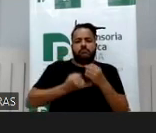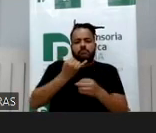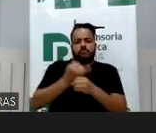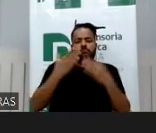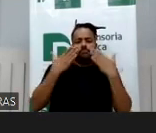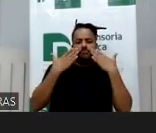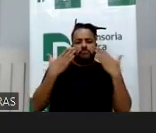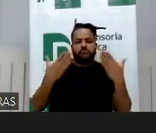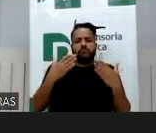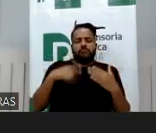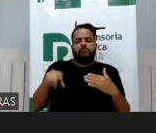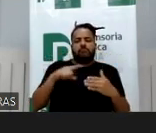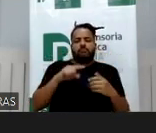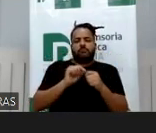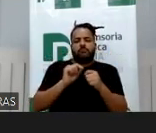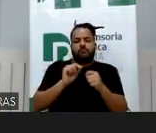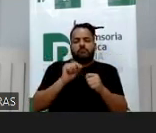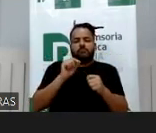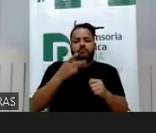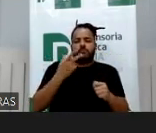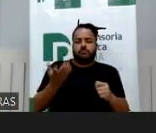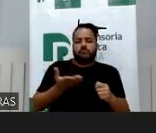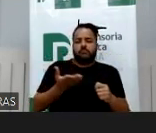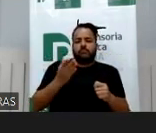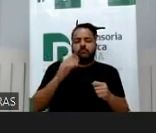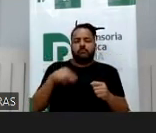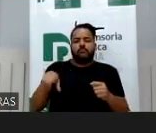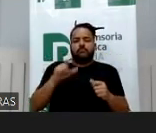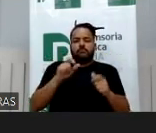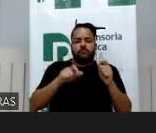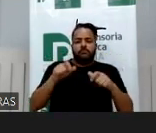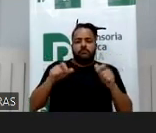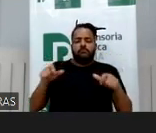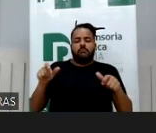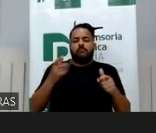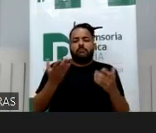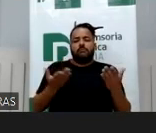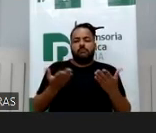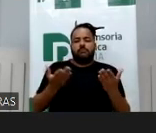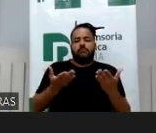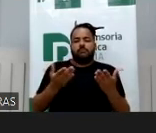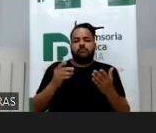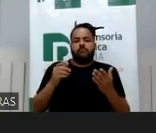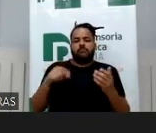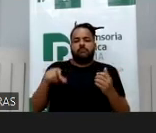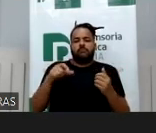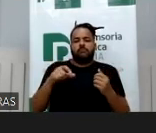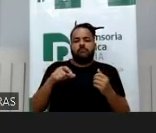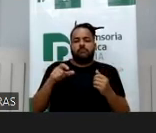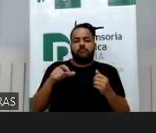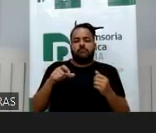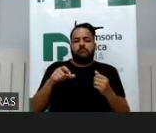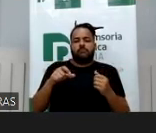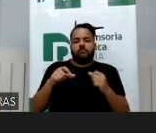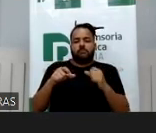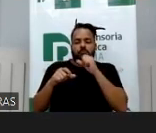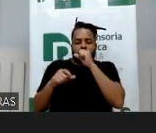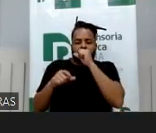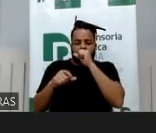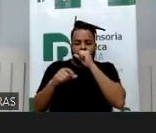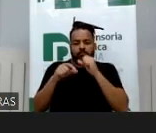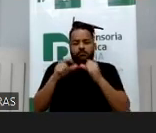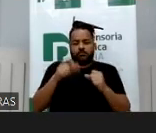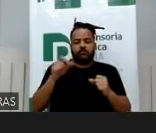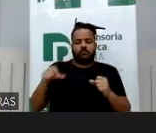filha, hoje ela não faz um uso comercial da filha, nunca fez diretamente, né, posta bem menos, mas posta conversas com a filha,